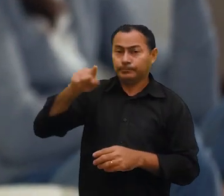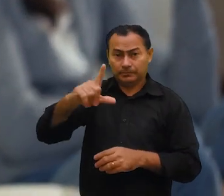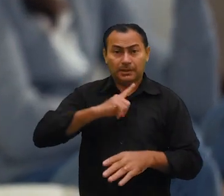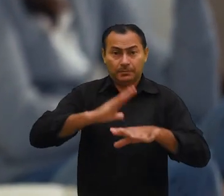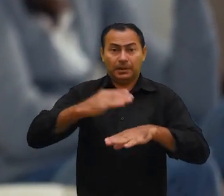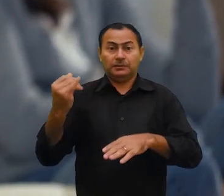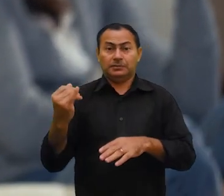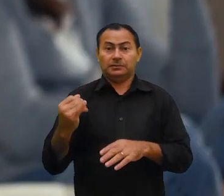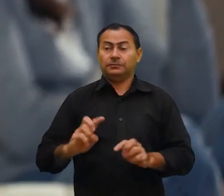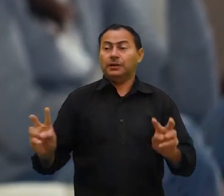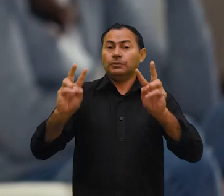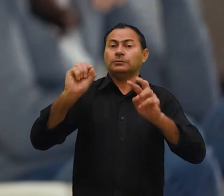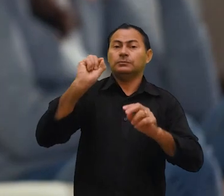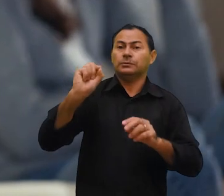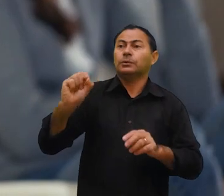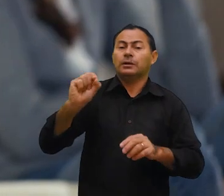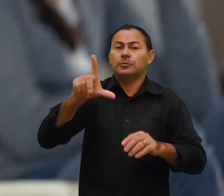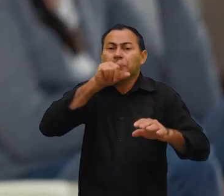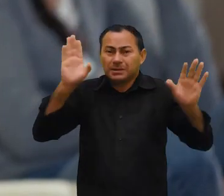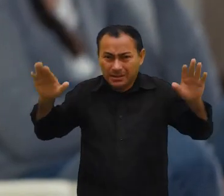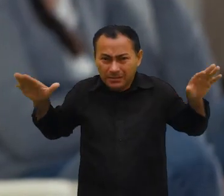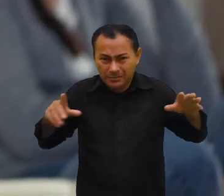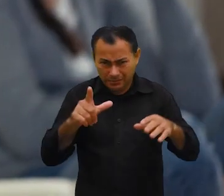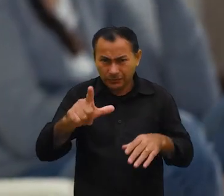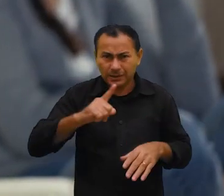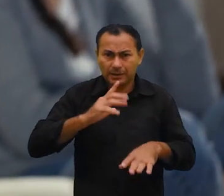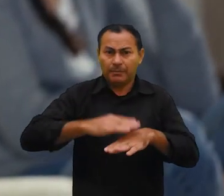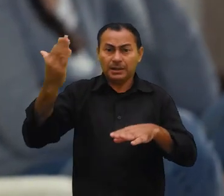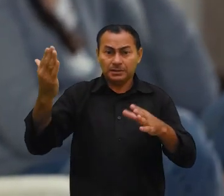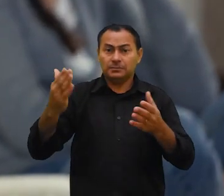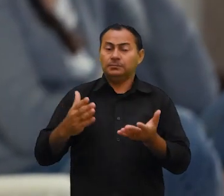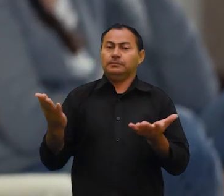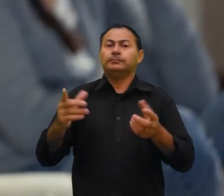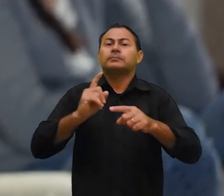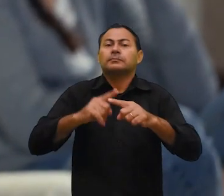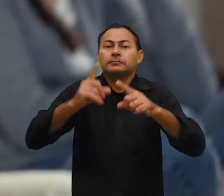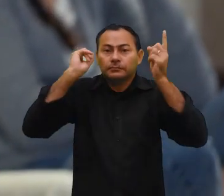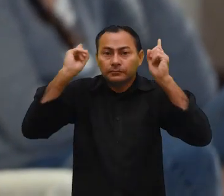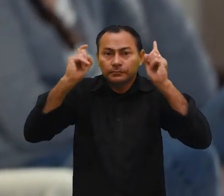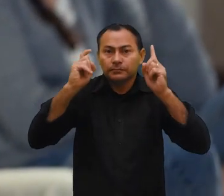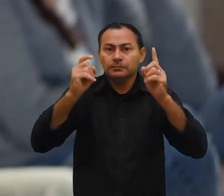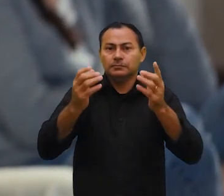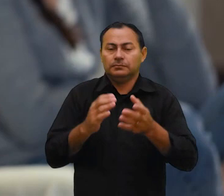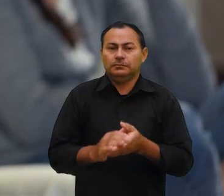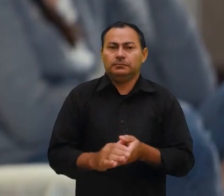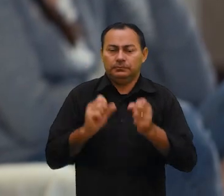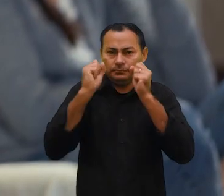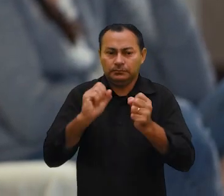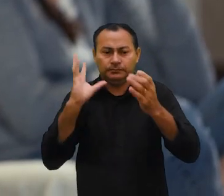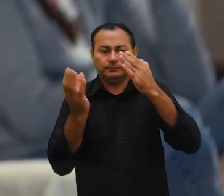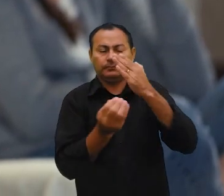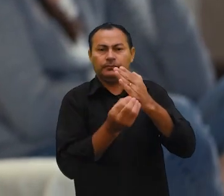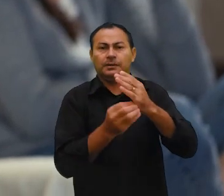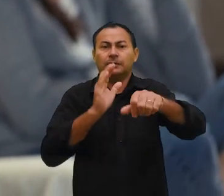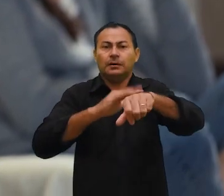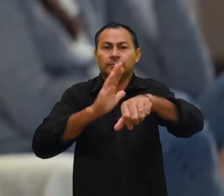Deus, você tem mais valor do que um passarinho? Então, por que se preocupam tanto? Por acaso, pode